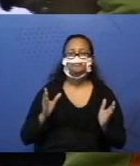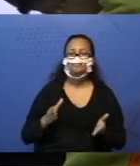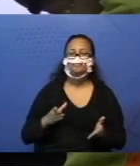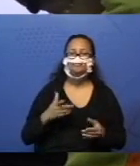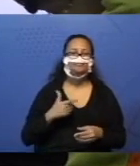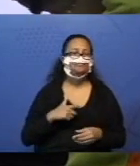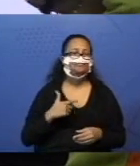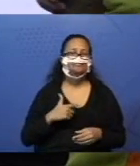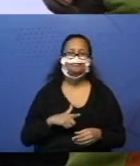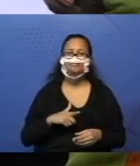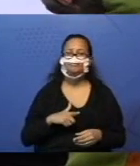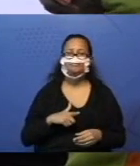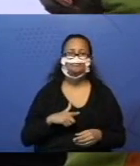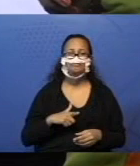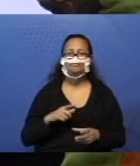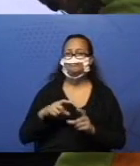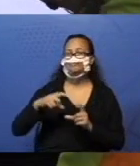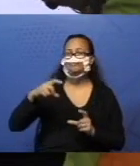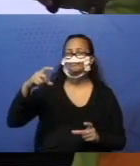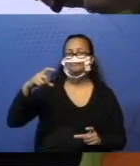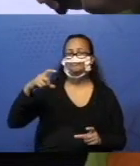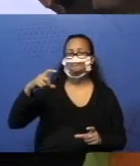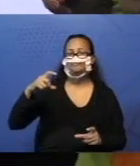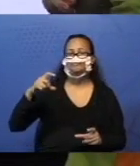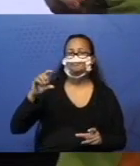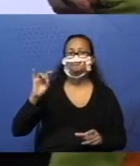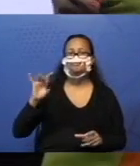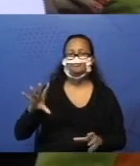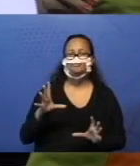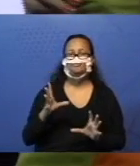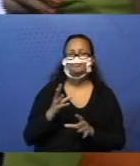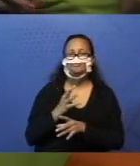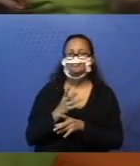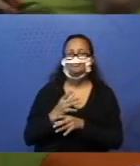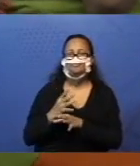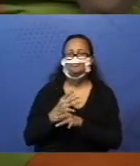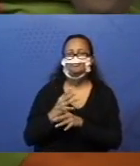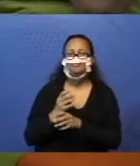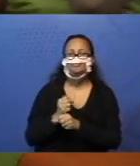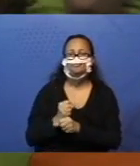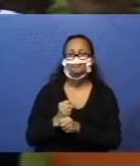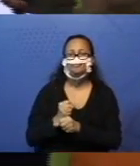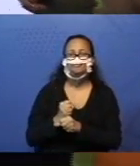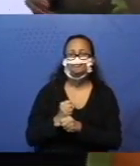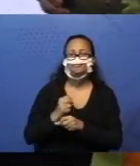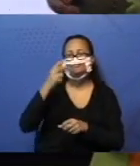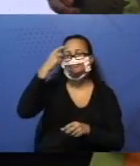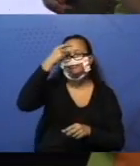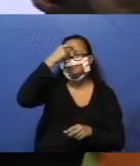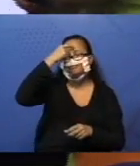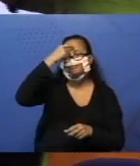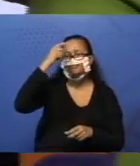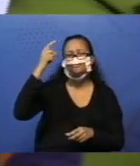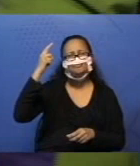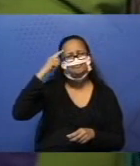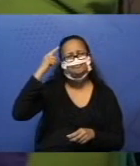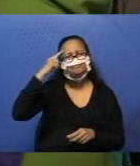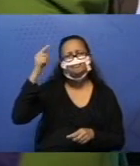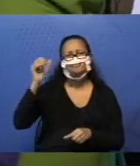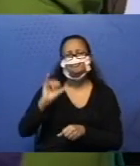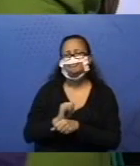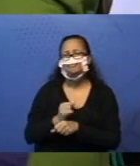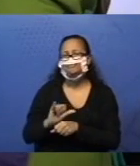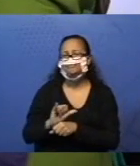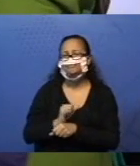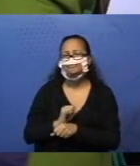barrinha. É cálculo mental. Pensando numa estratégia. Então, não pode ser nem